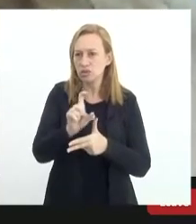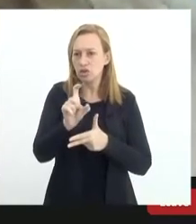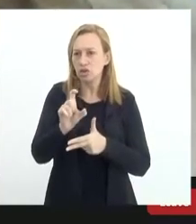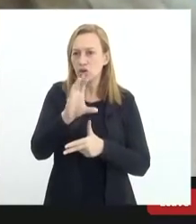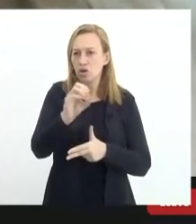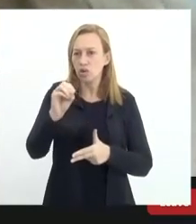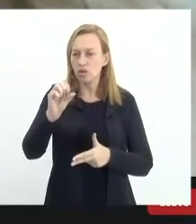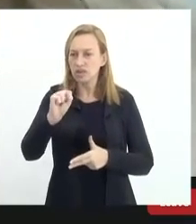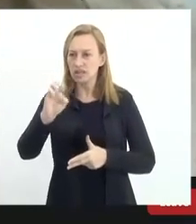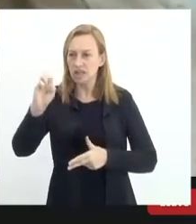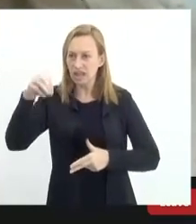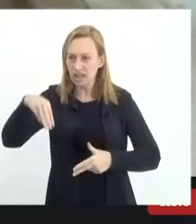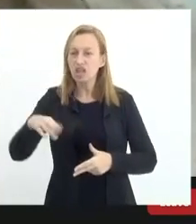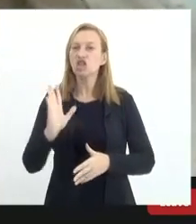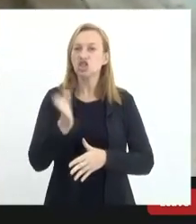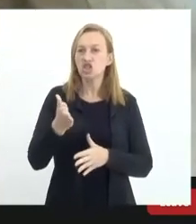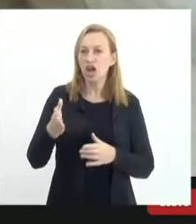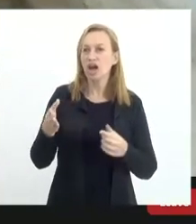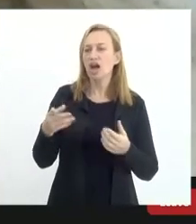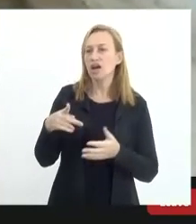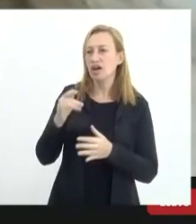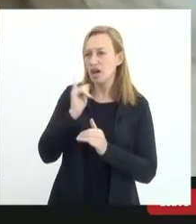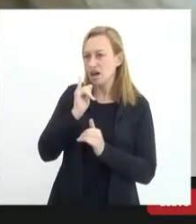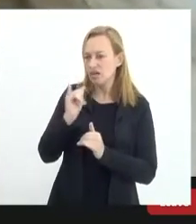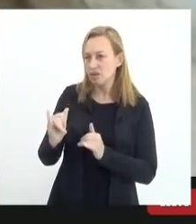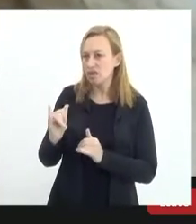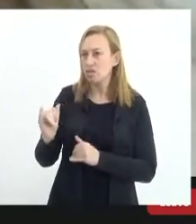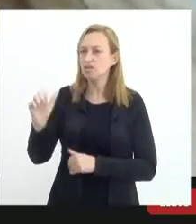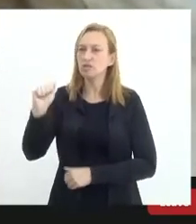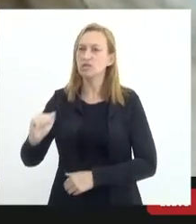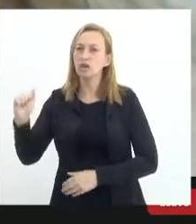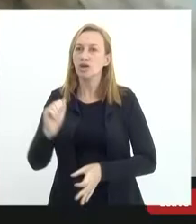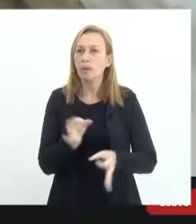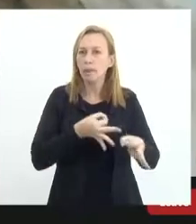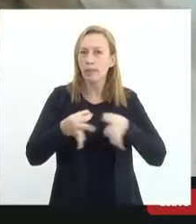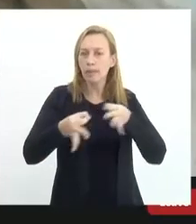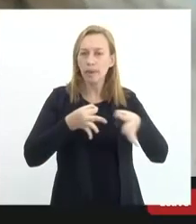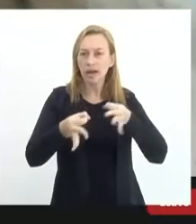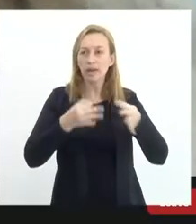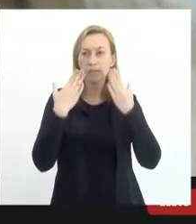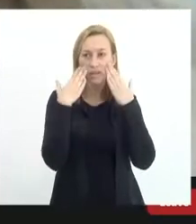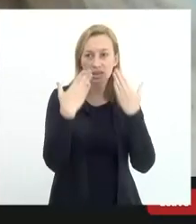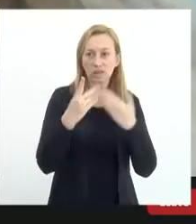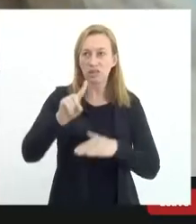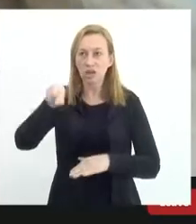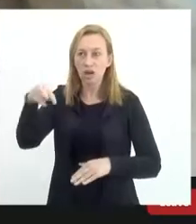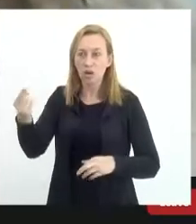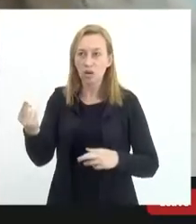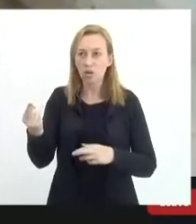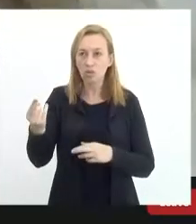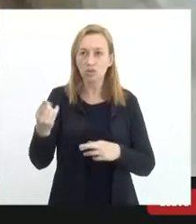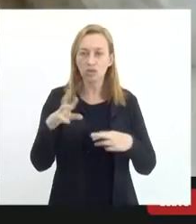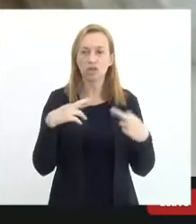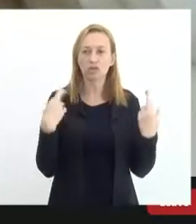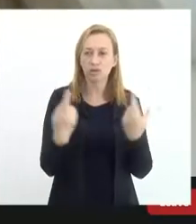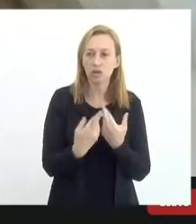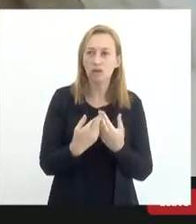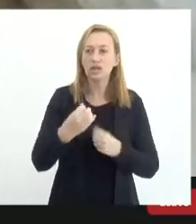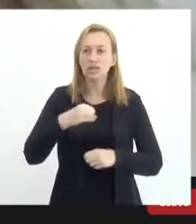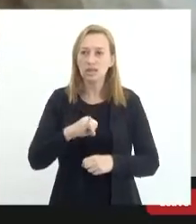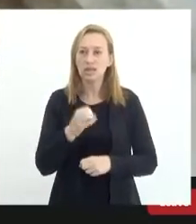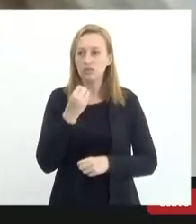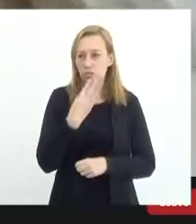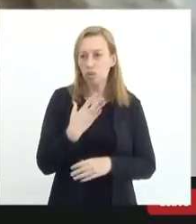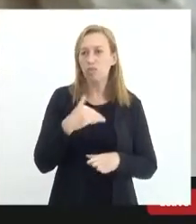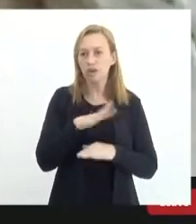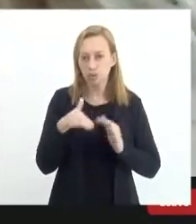Caldas já fez contato com sua assessoria para organizar a apresentação na próxima assembleia se for bom